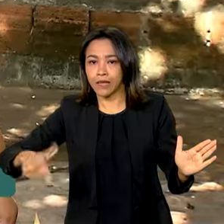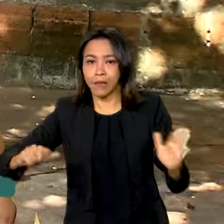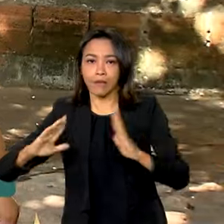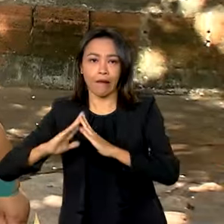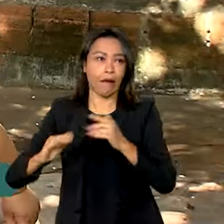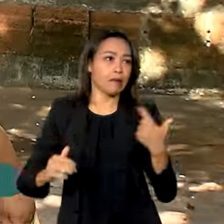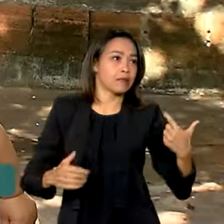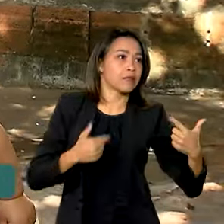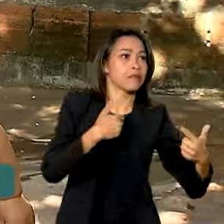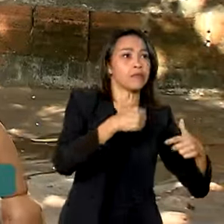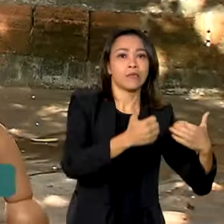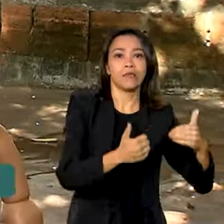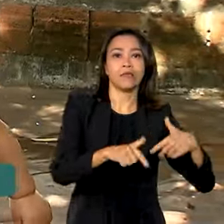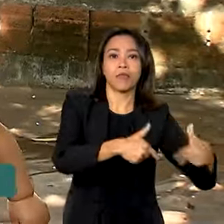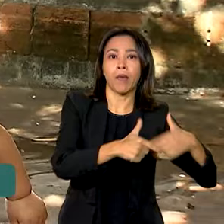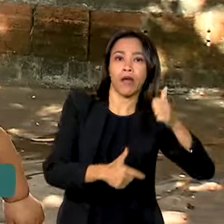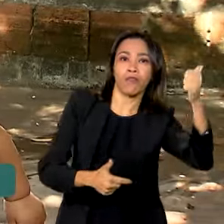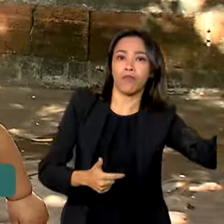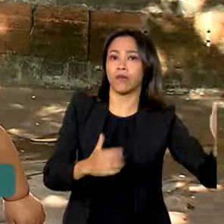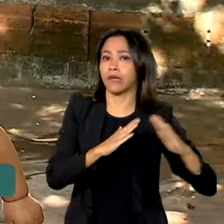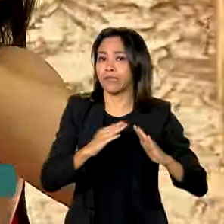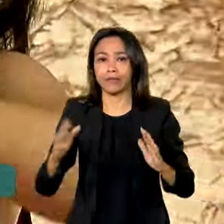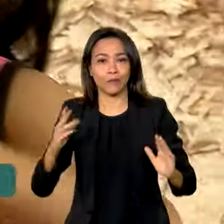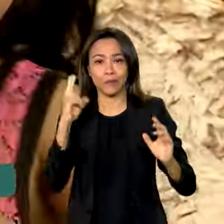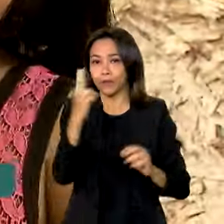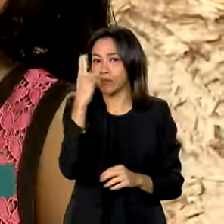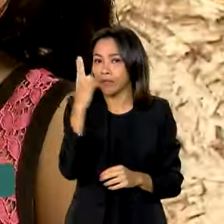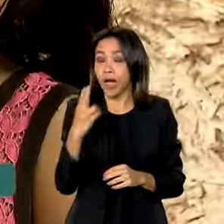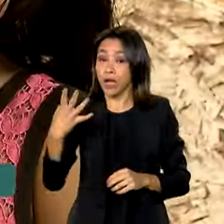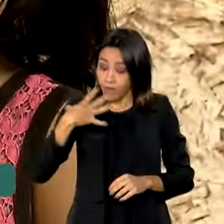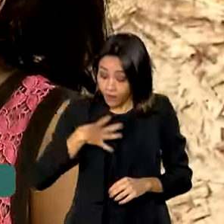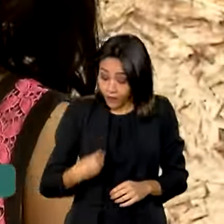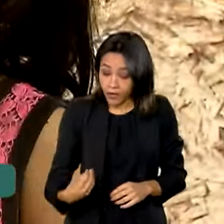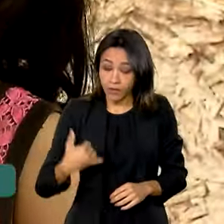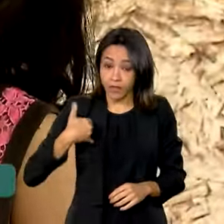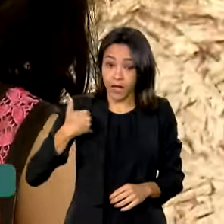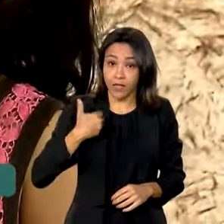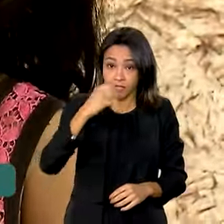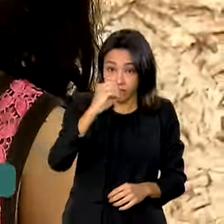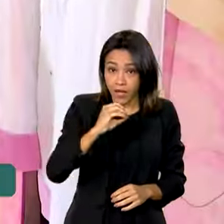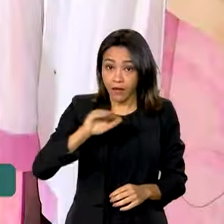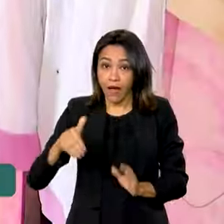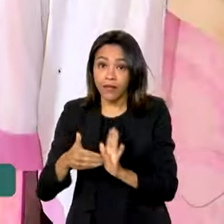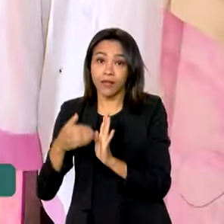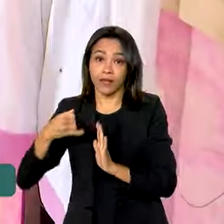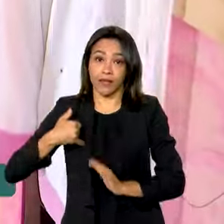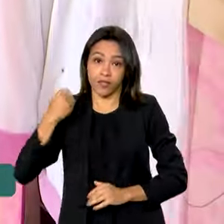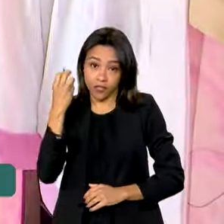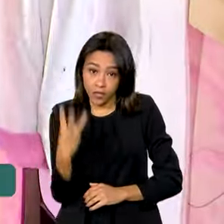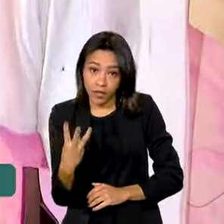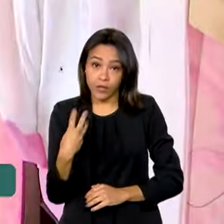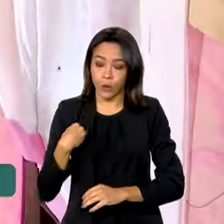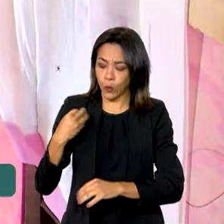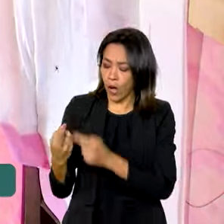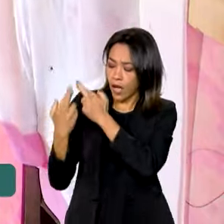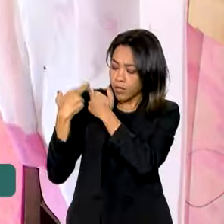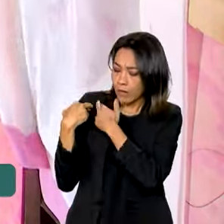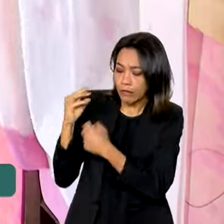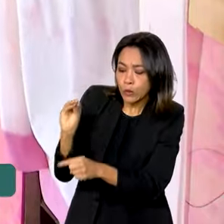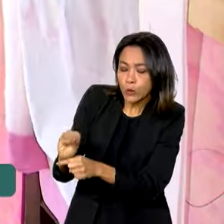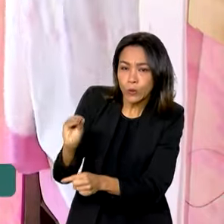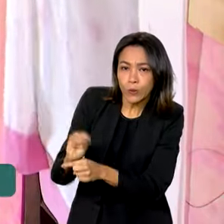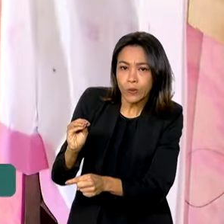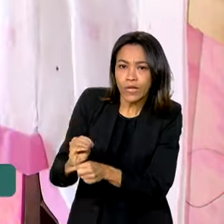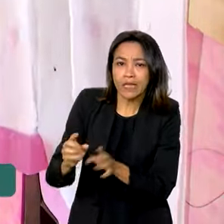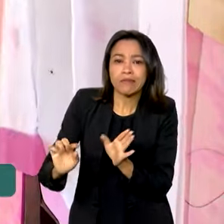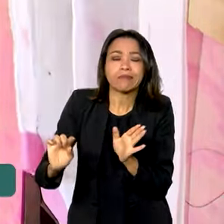doméstico e de cuidados. No caso das mulheres que têm filhos de zero a três anos, o trabalho de cuidado influencia